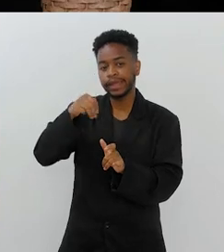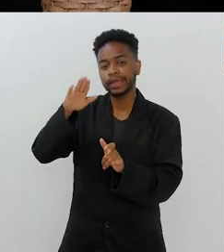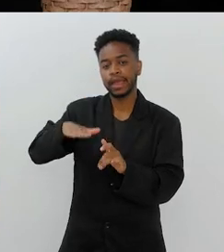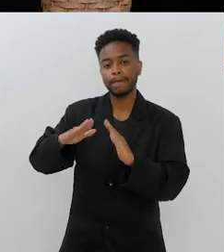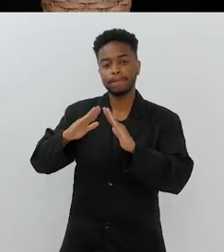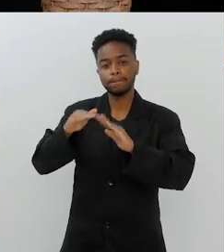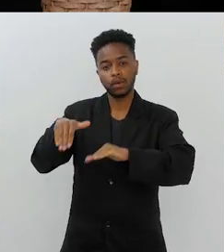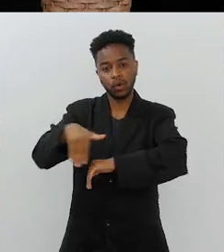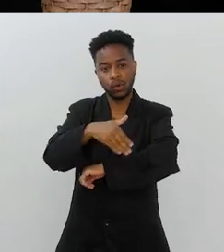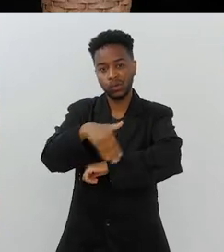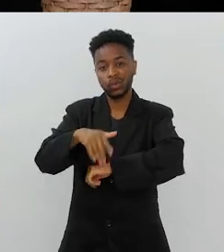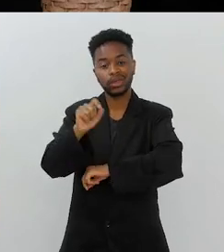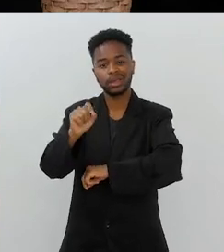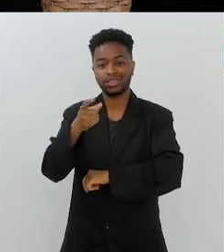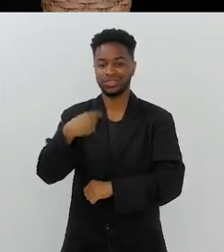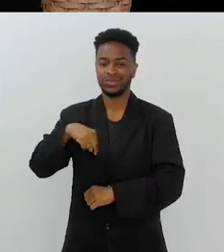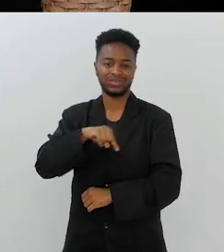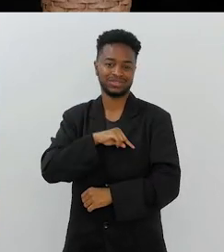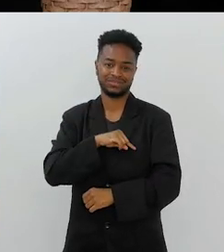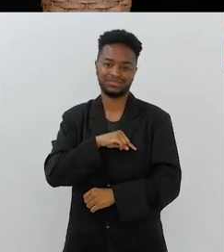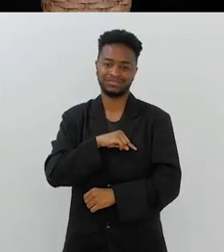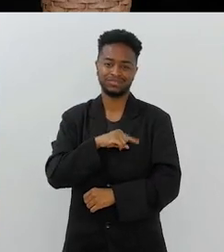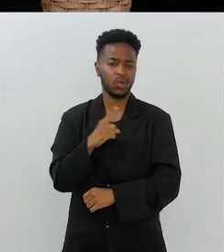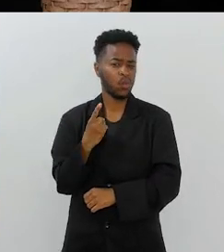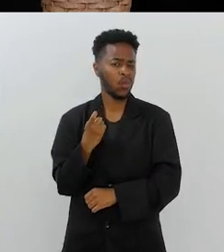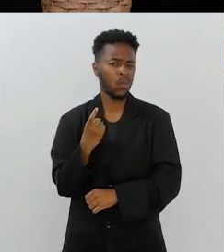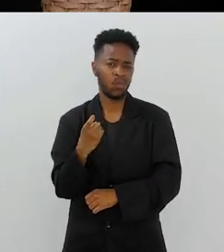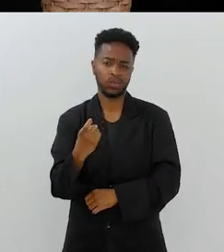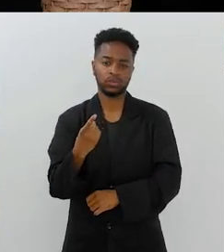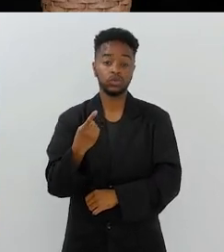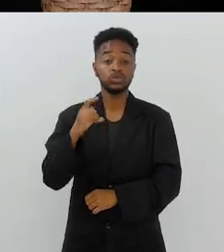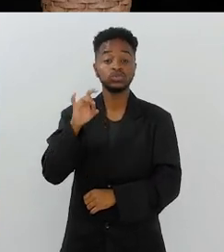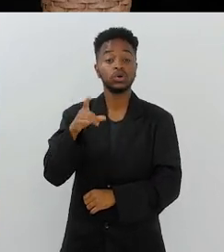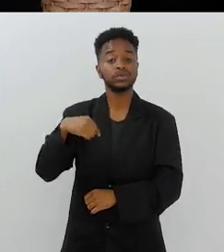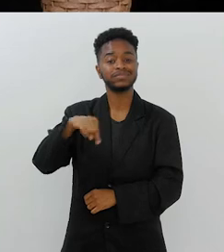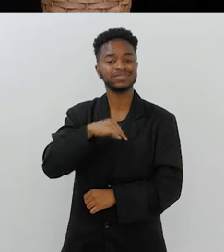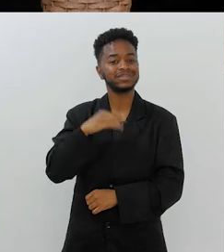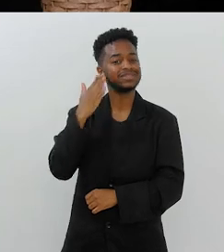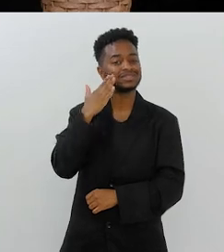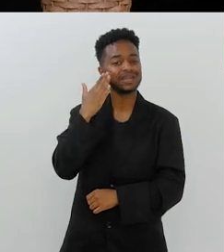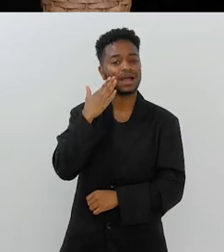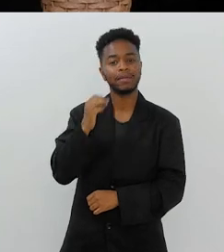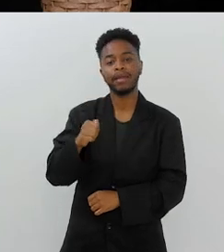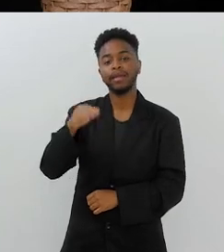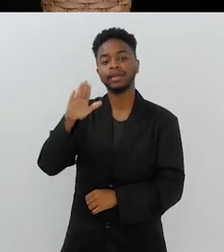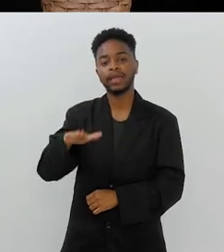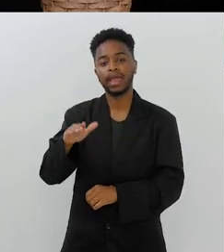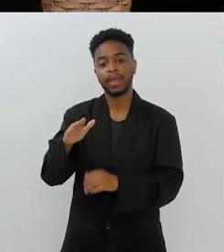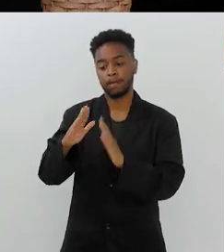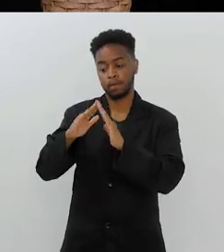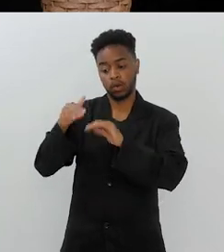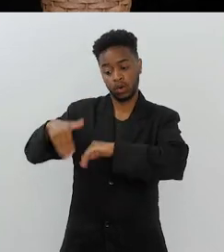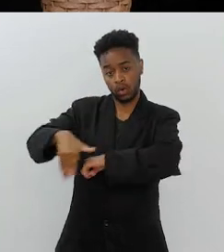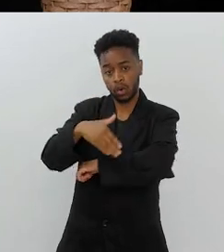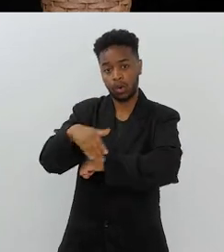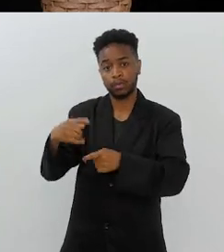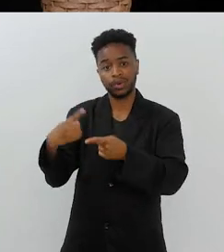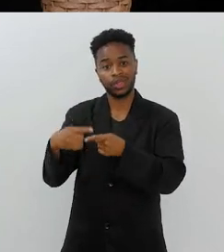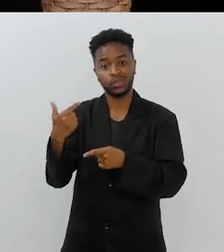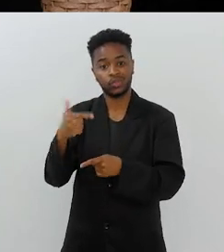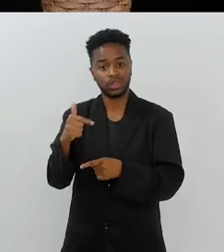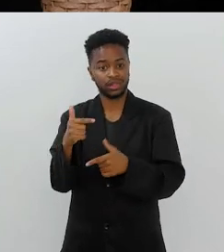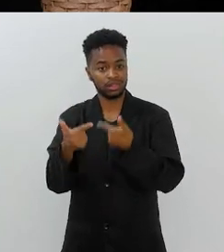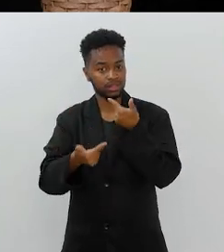dos moradores de situação de rua somos nós. Só quem sabe quem está ali porque